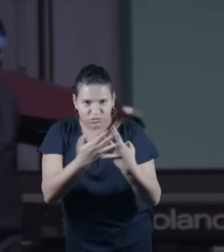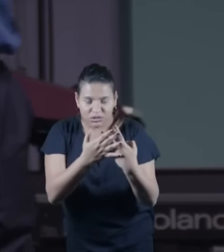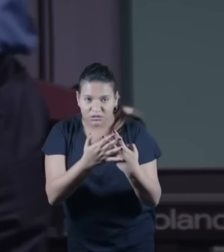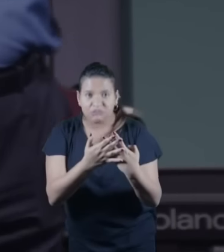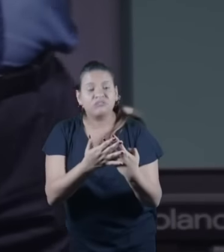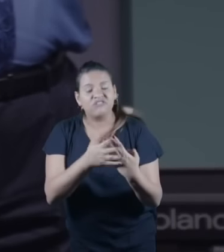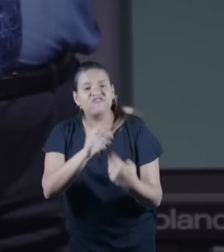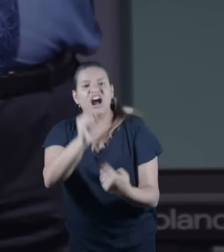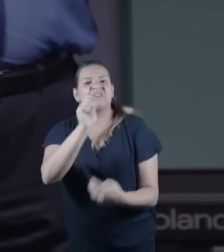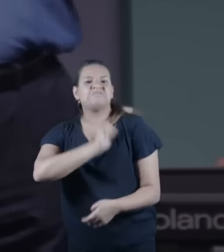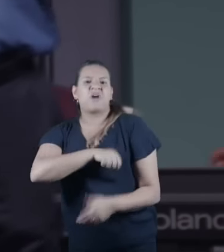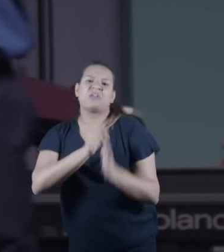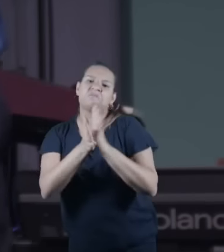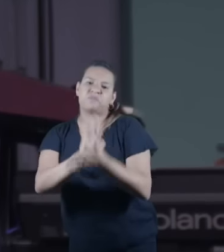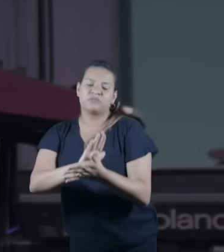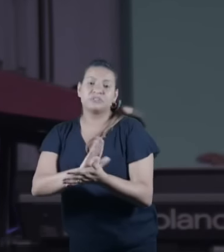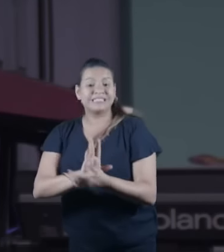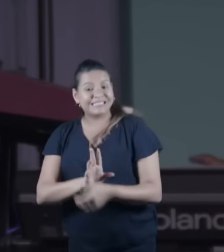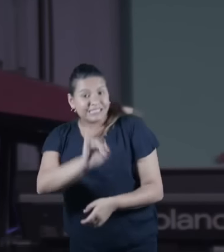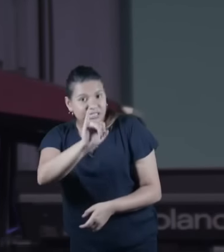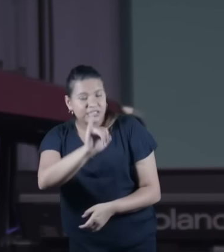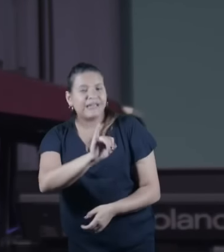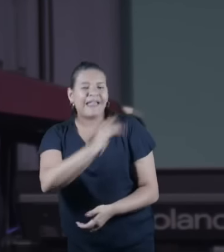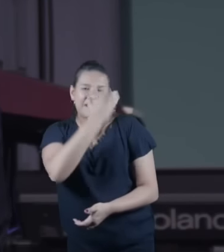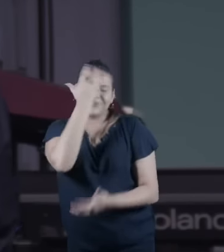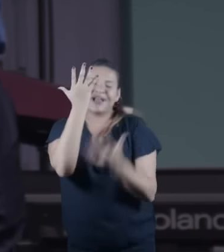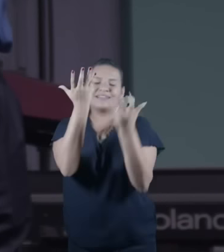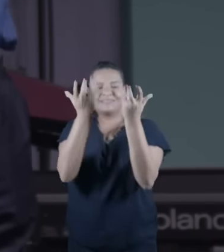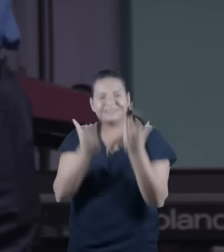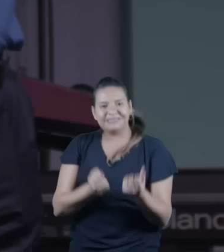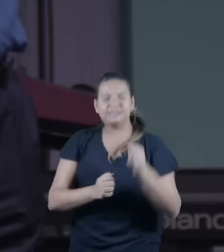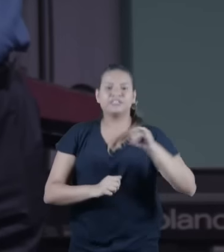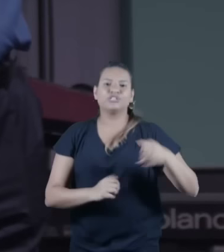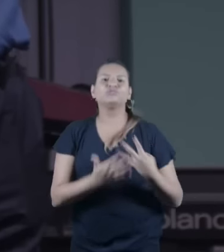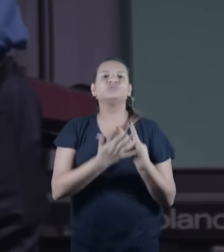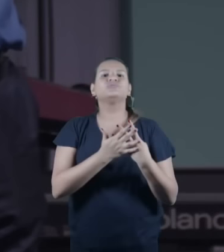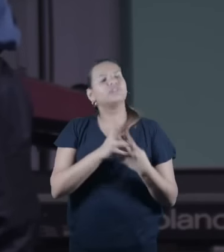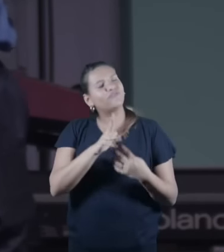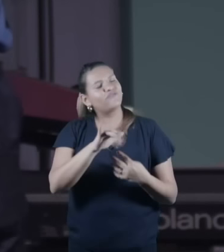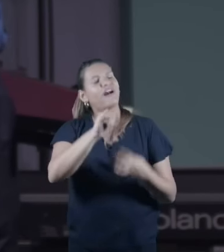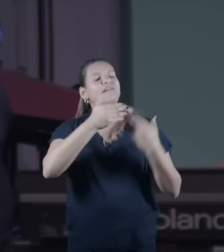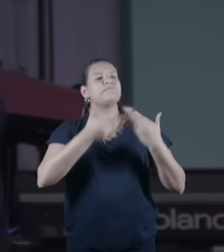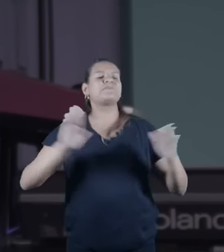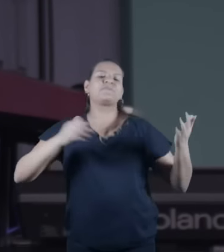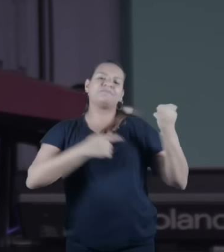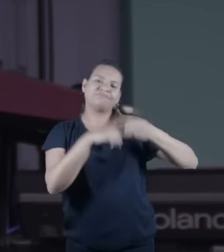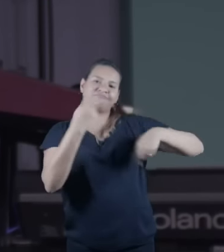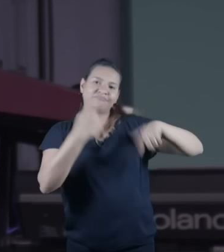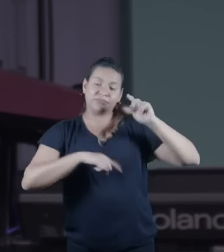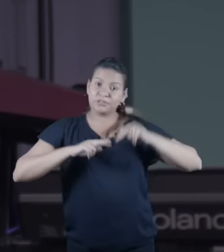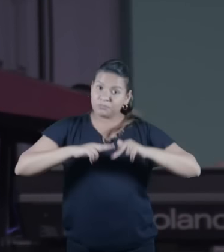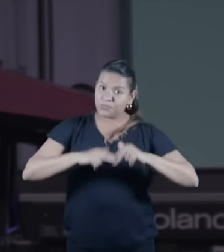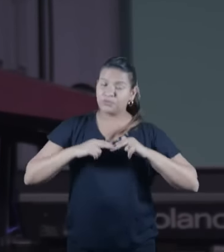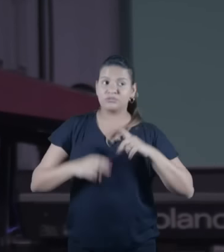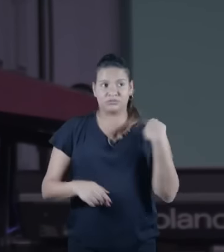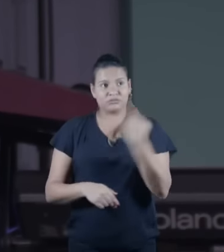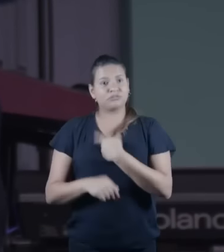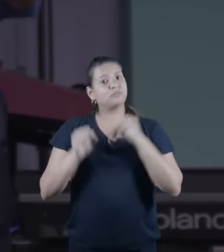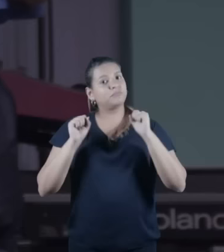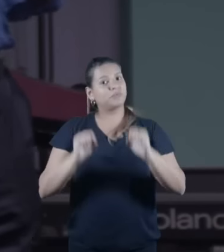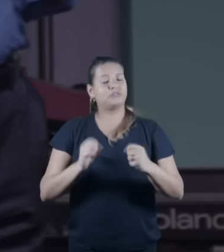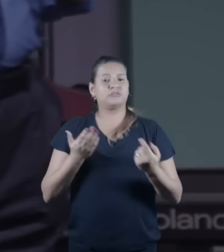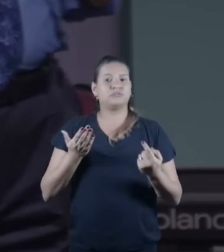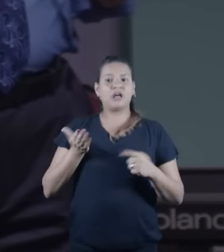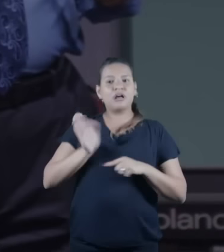brinco com todo mundo existem muitas razões para a gente abençoar o povo judeu e uma das maneiras de abençoar o povo judeu é